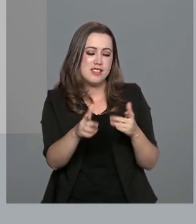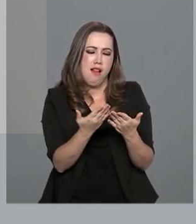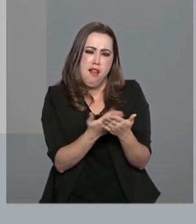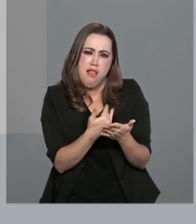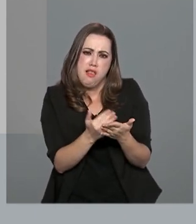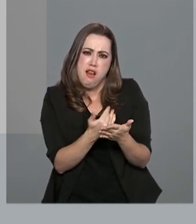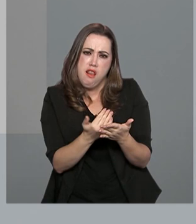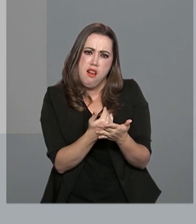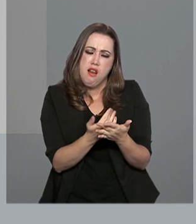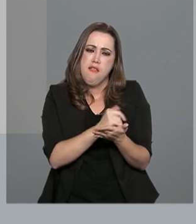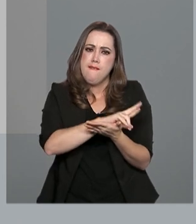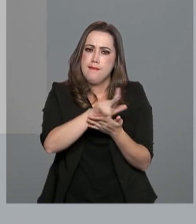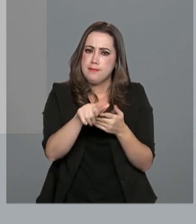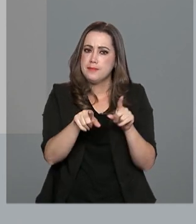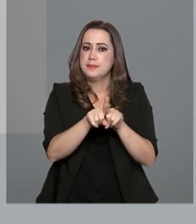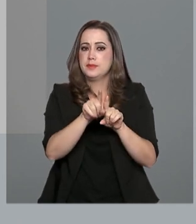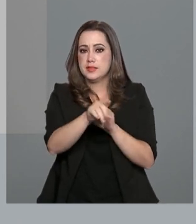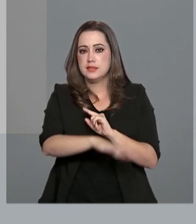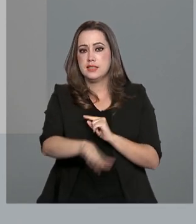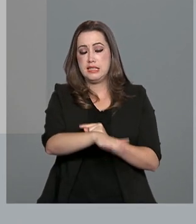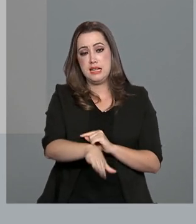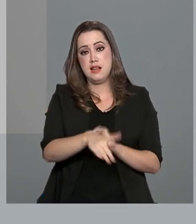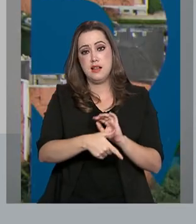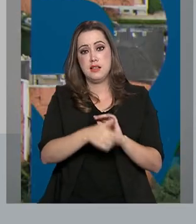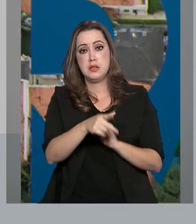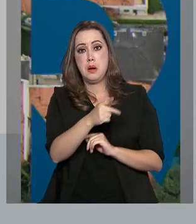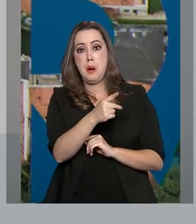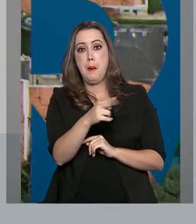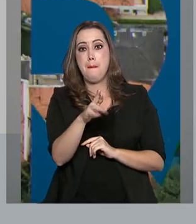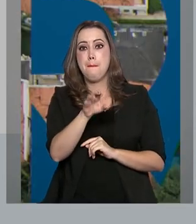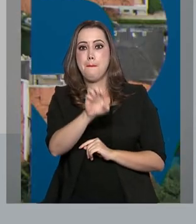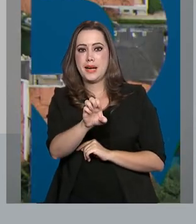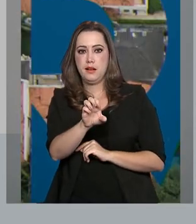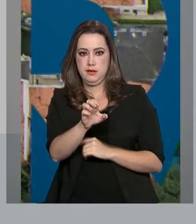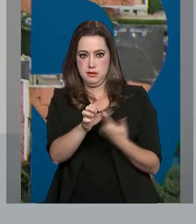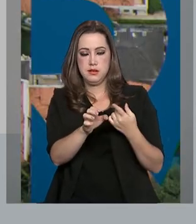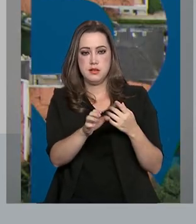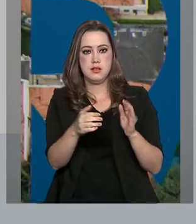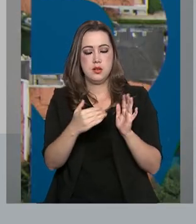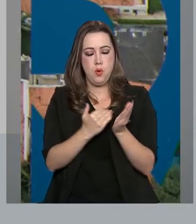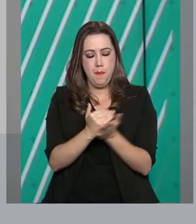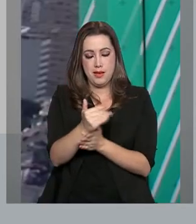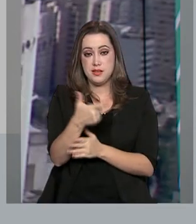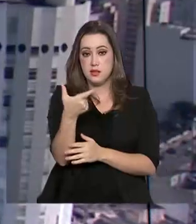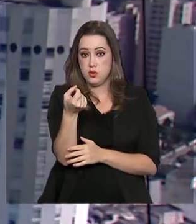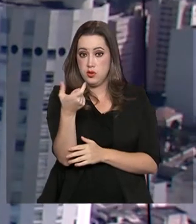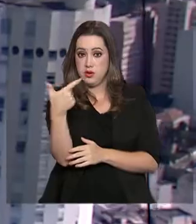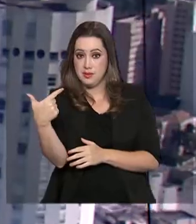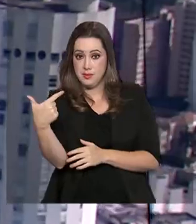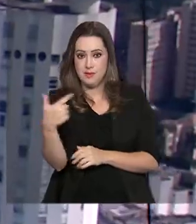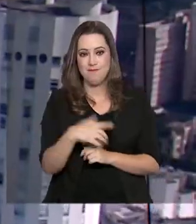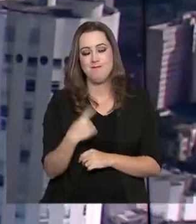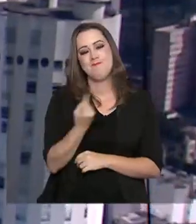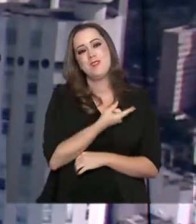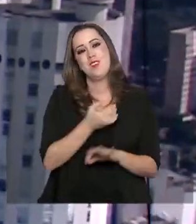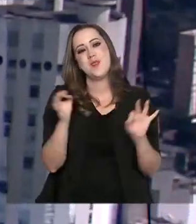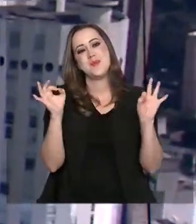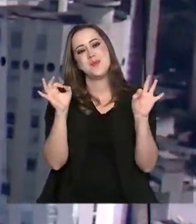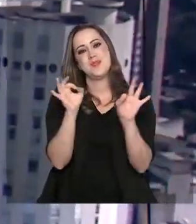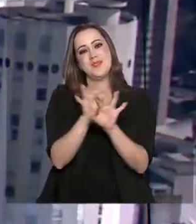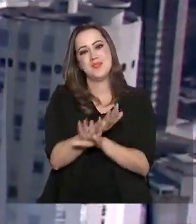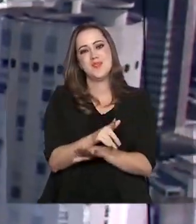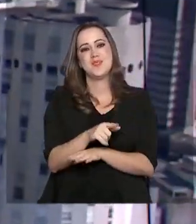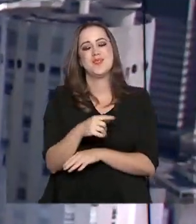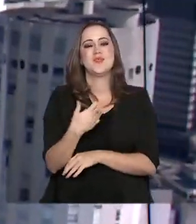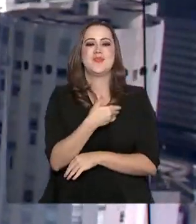pedagógicas para crianças da pré-escola a partir de 2022. Com essa notícia, nós encerramos mais